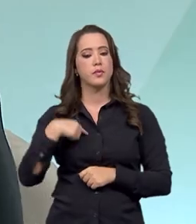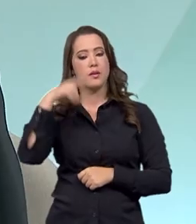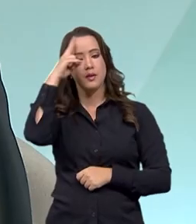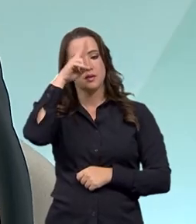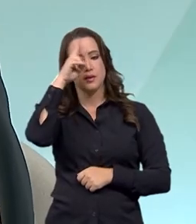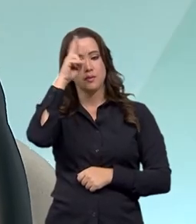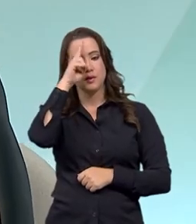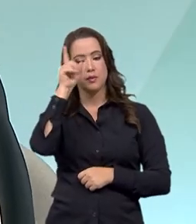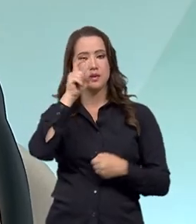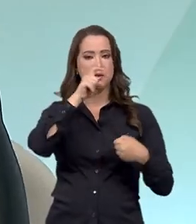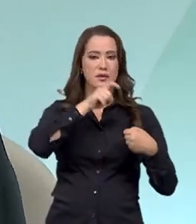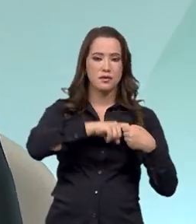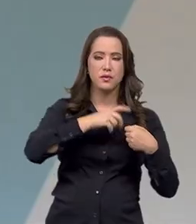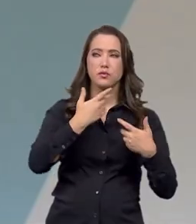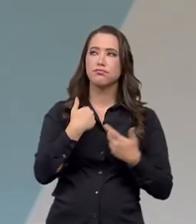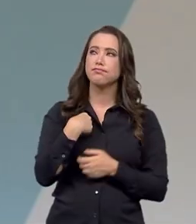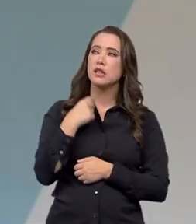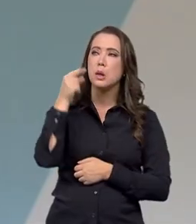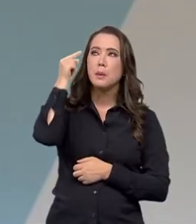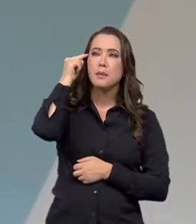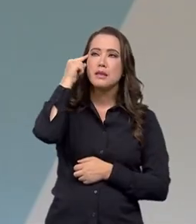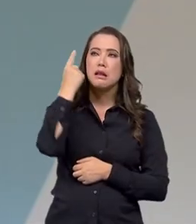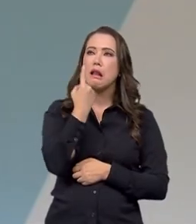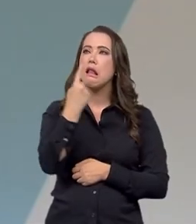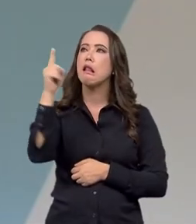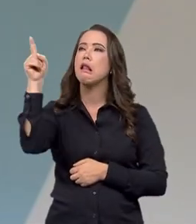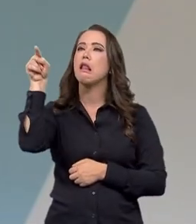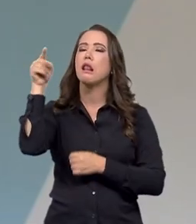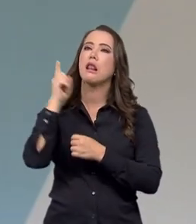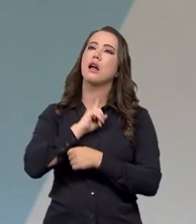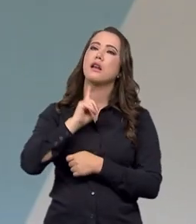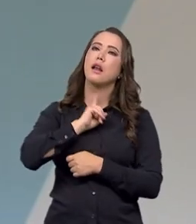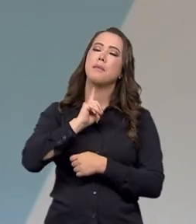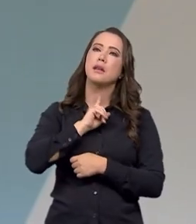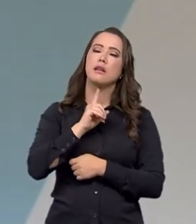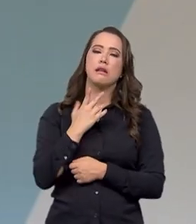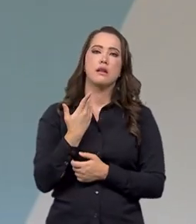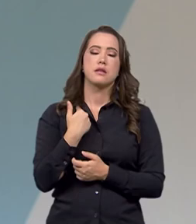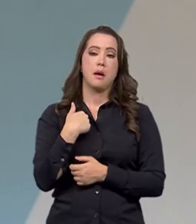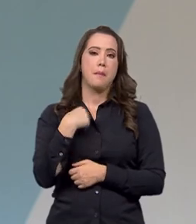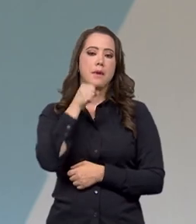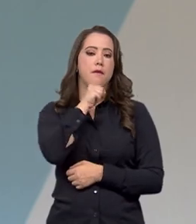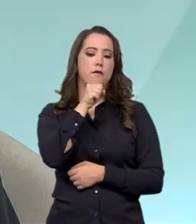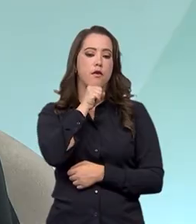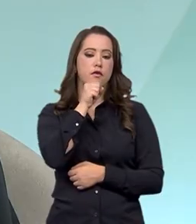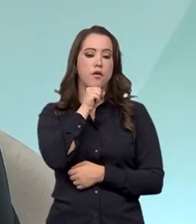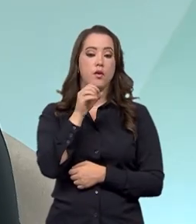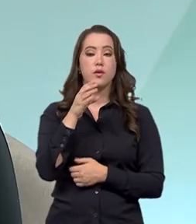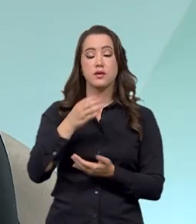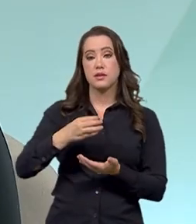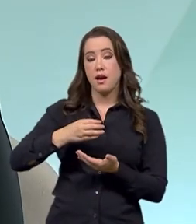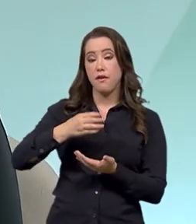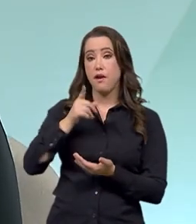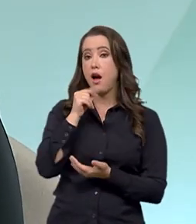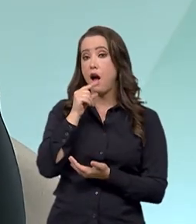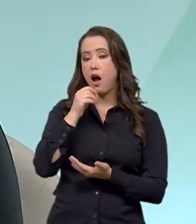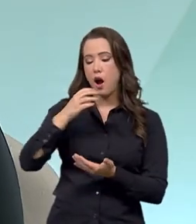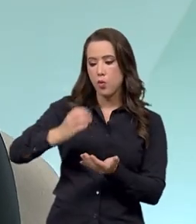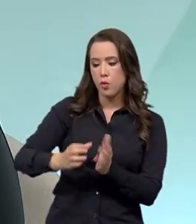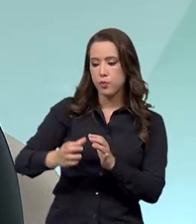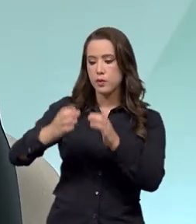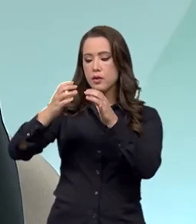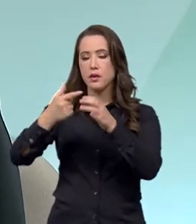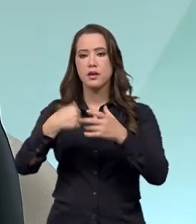dias da minha avó fazendo as quitandas lá no interior de Minas Gerais. Ela colocava um copinho com água, a massa da rosca lá e quando a massa